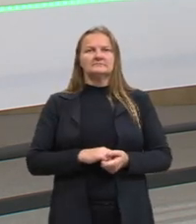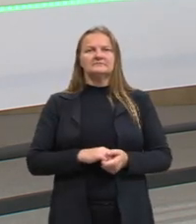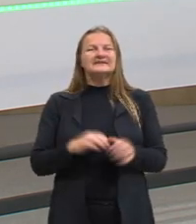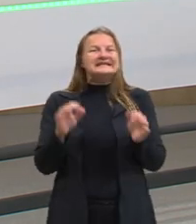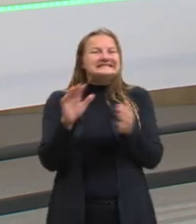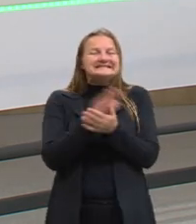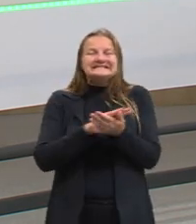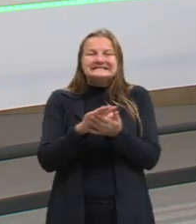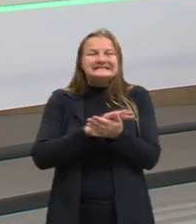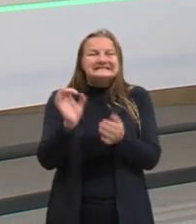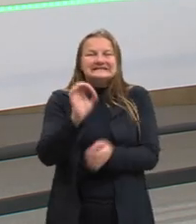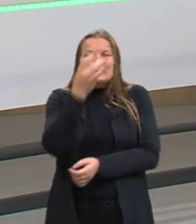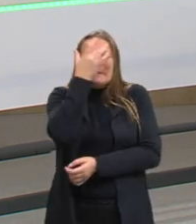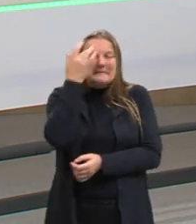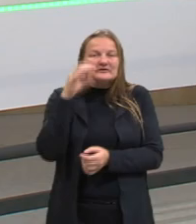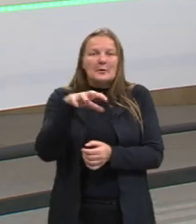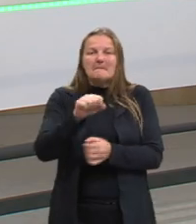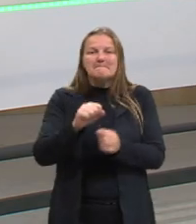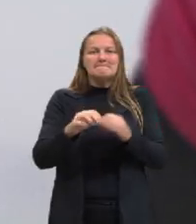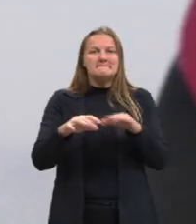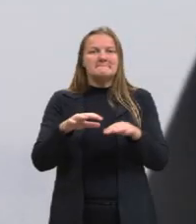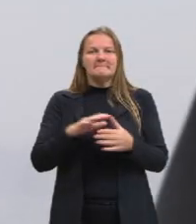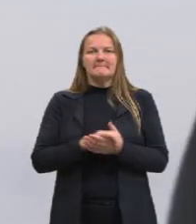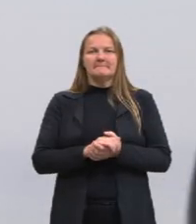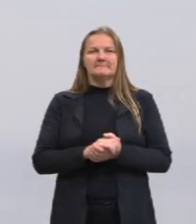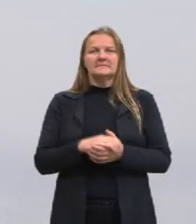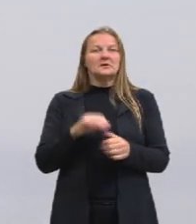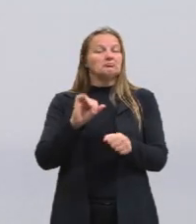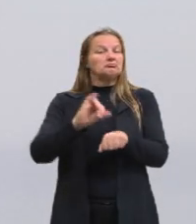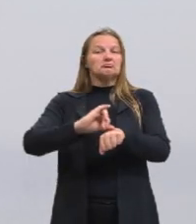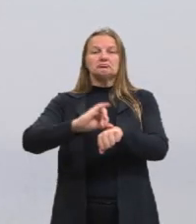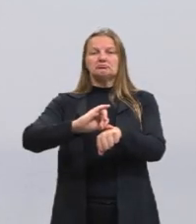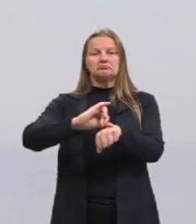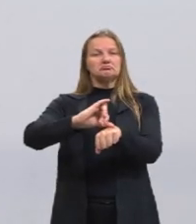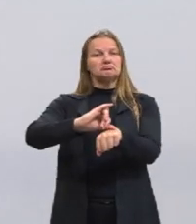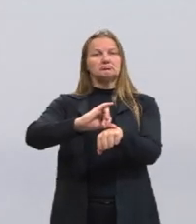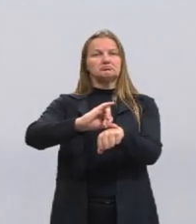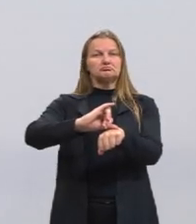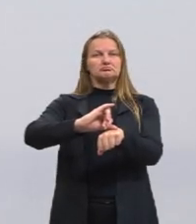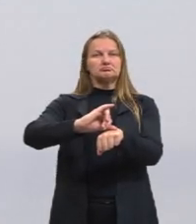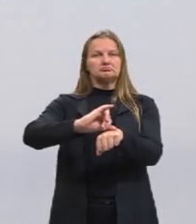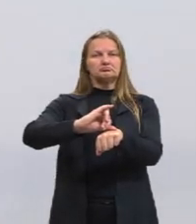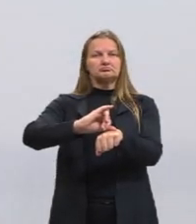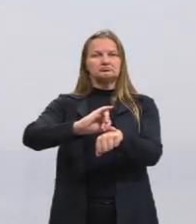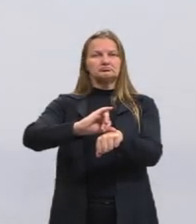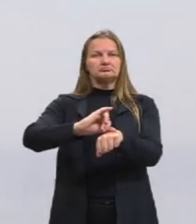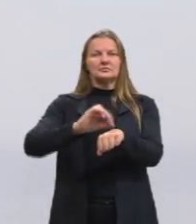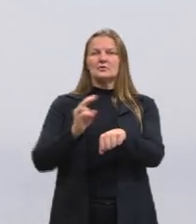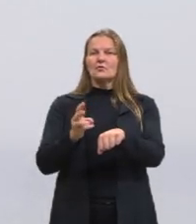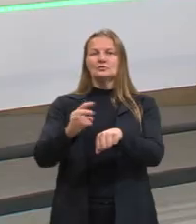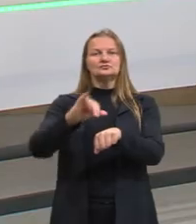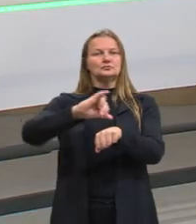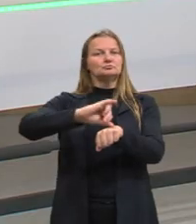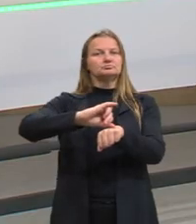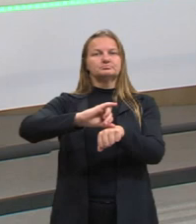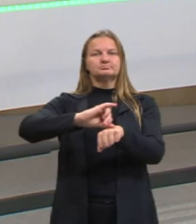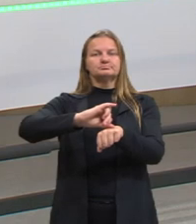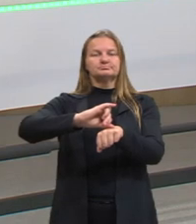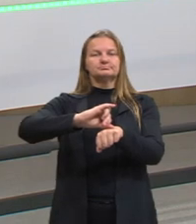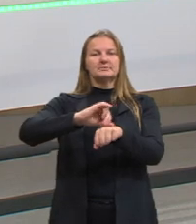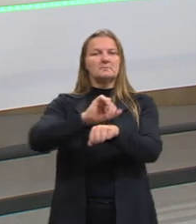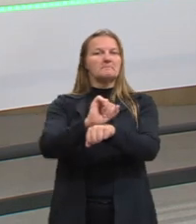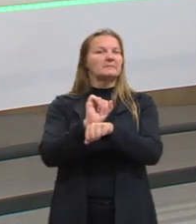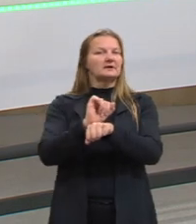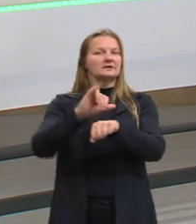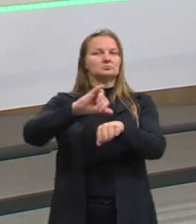ninguém fizer isso, o que acontece com ela? Ela vai tender a permanecer no mesmo local, em repouso, parado.